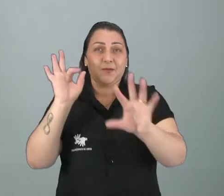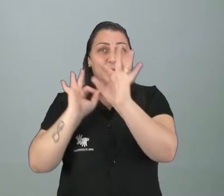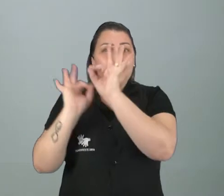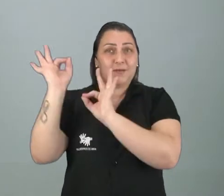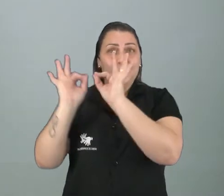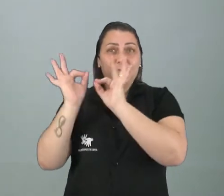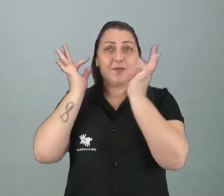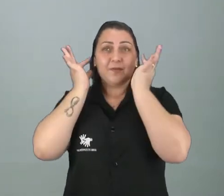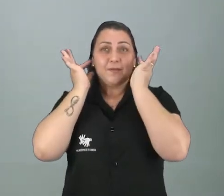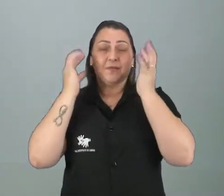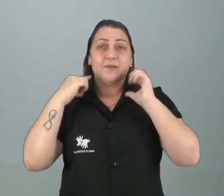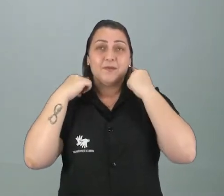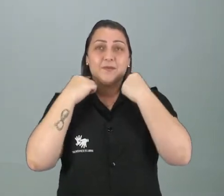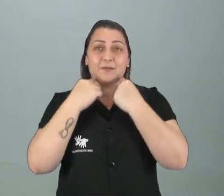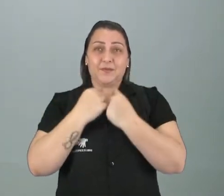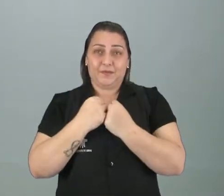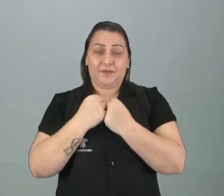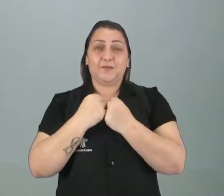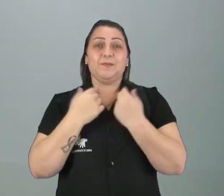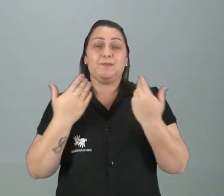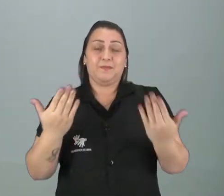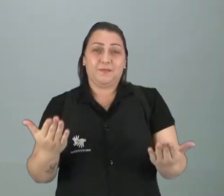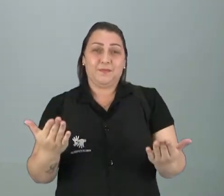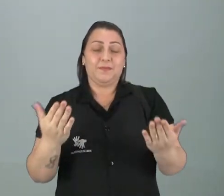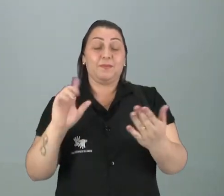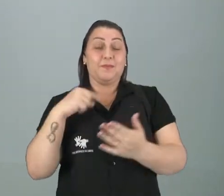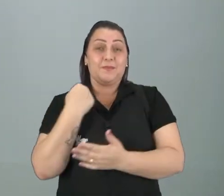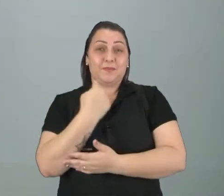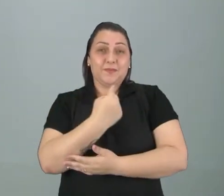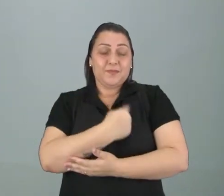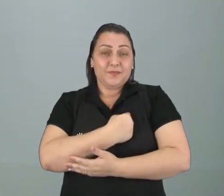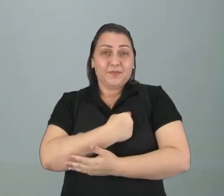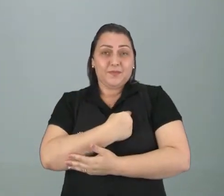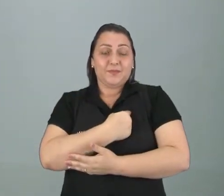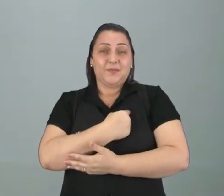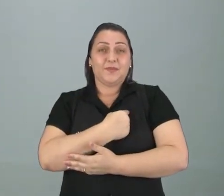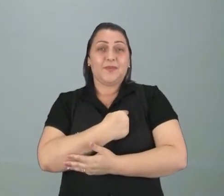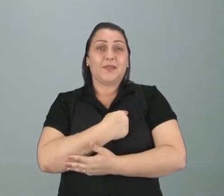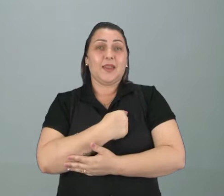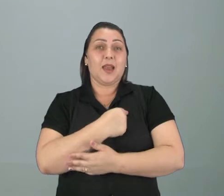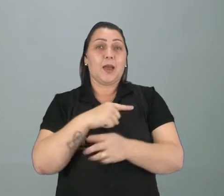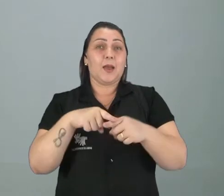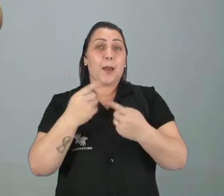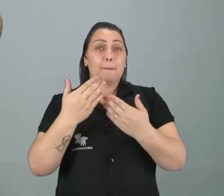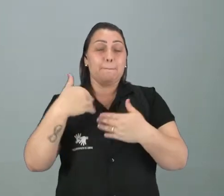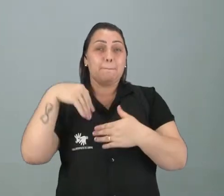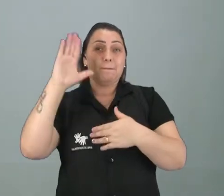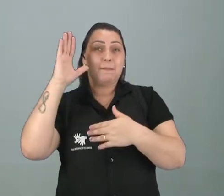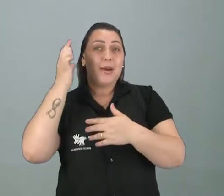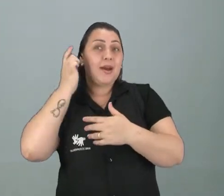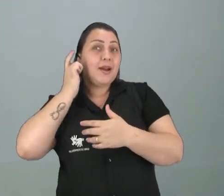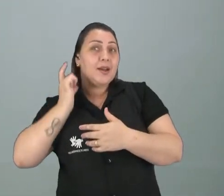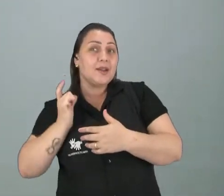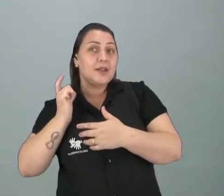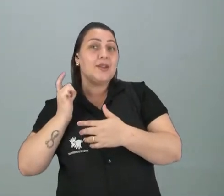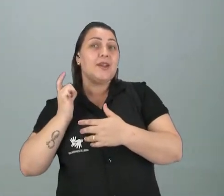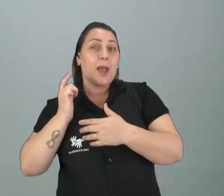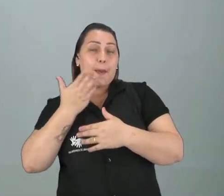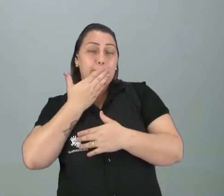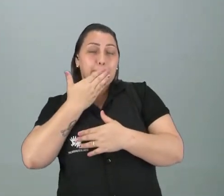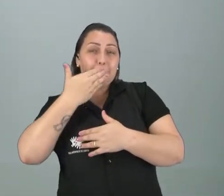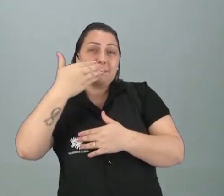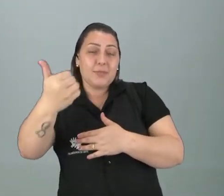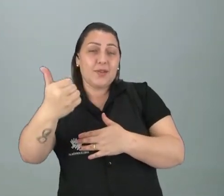eles tinham bastante adornos exagerados, assim, para nós, mas para eles, quanto maior, quanto mais chamativo, eram